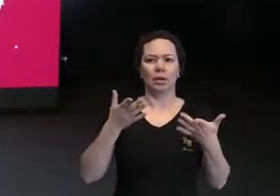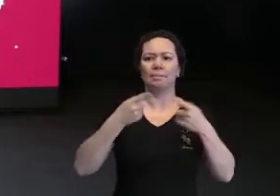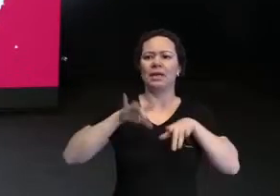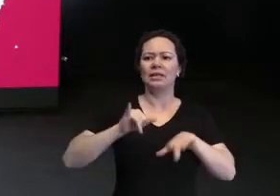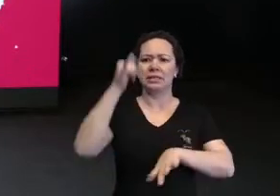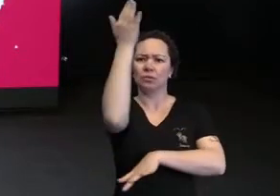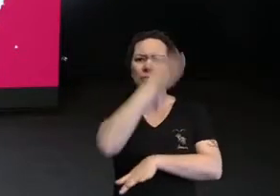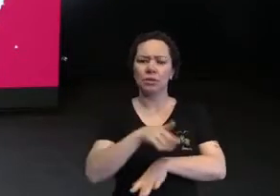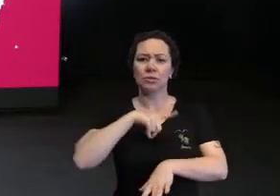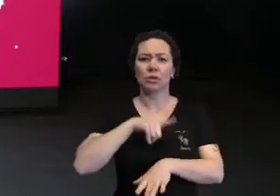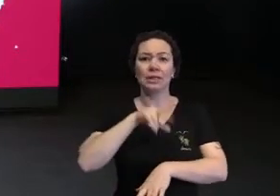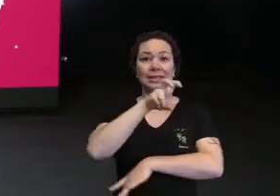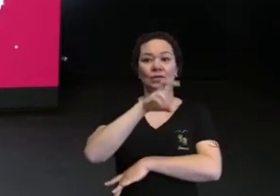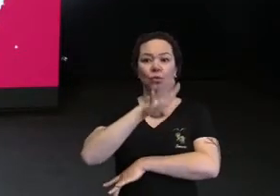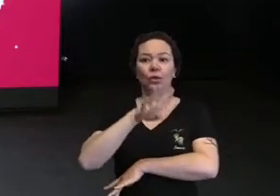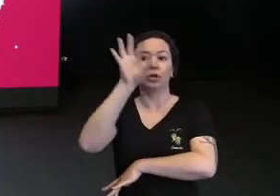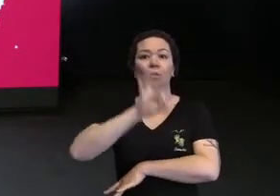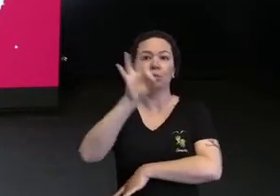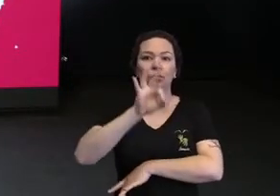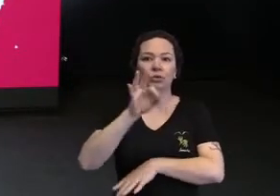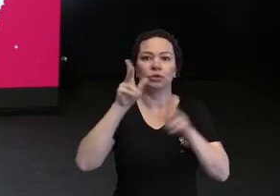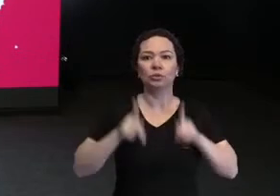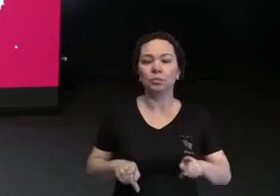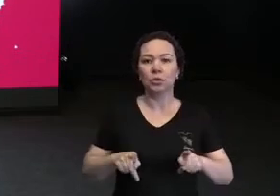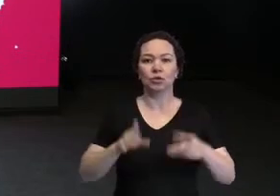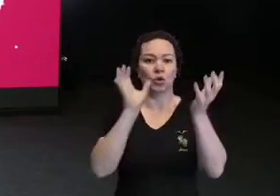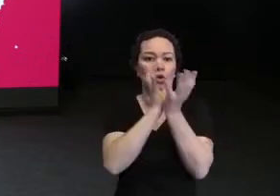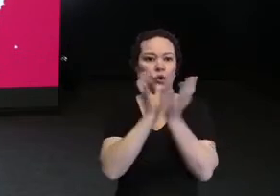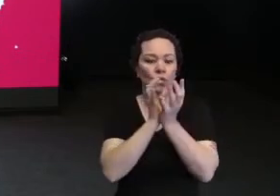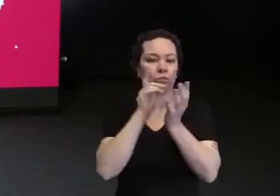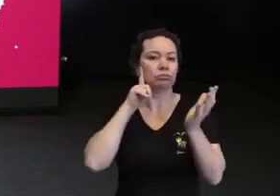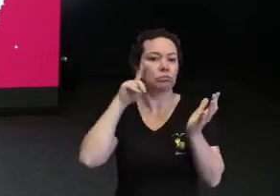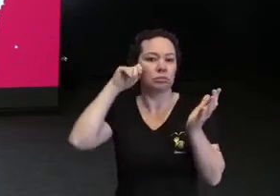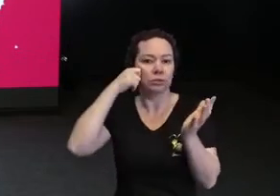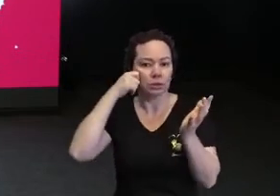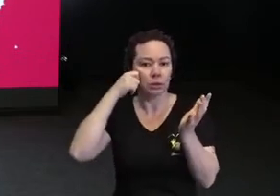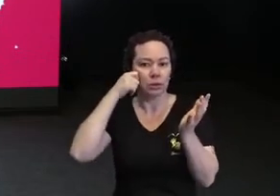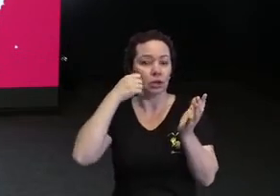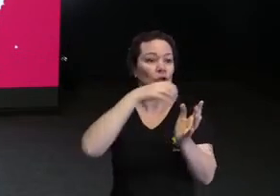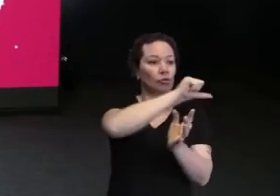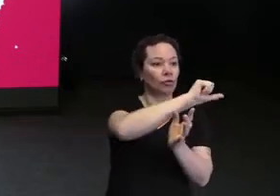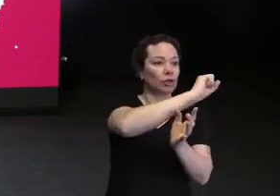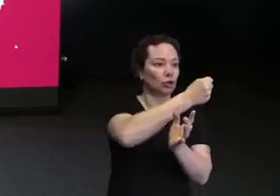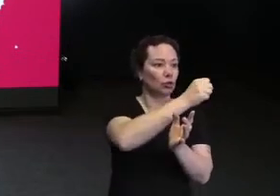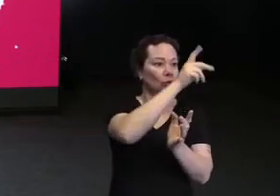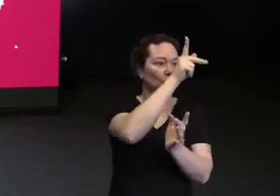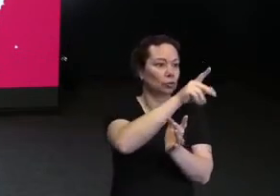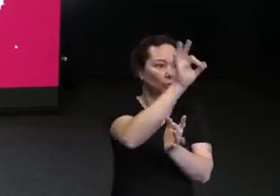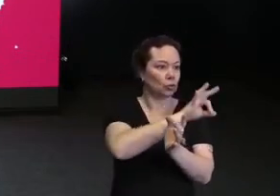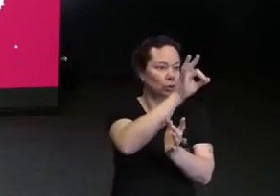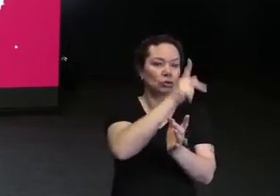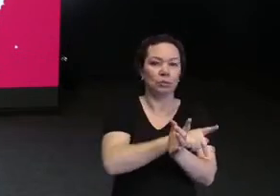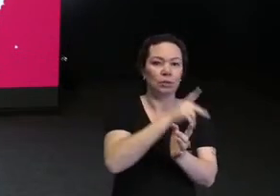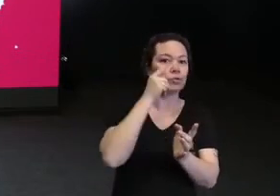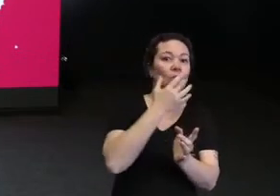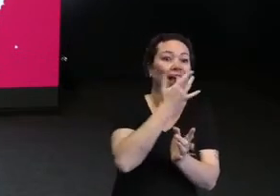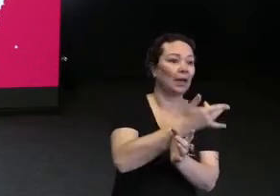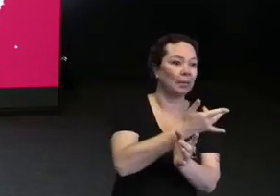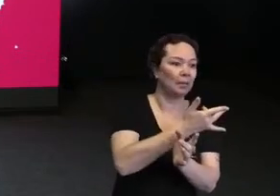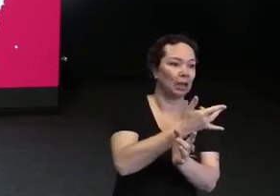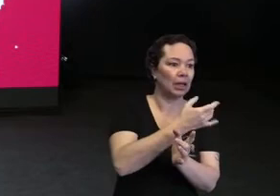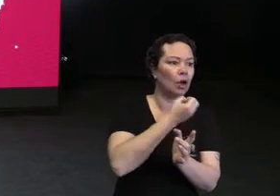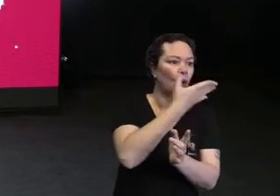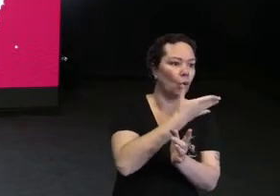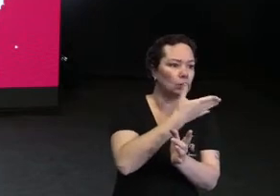percentual de 54% de população afro, 98% de pessoas brancas contam a nossa história, o problema não é meu.